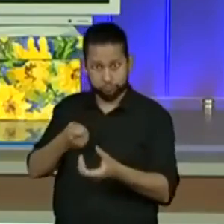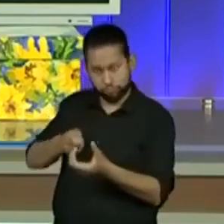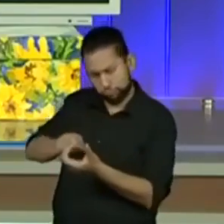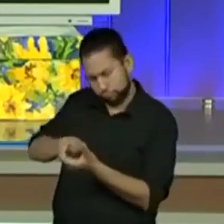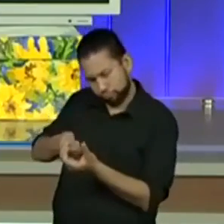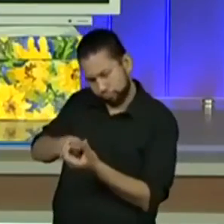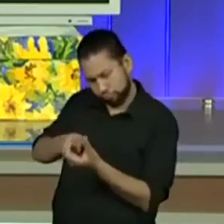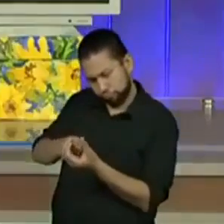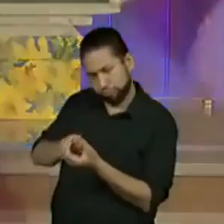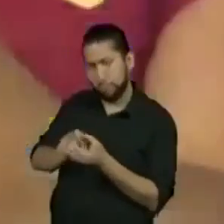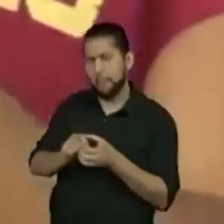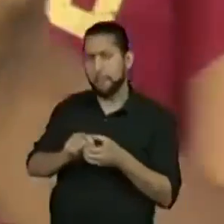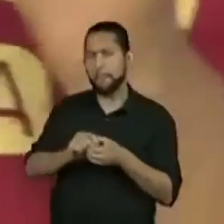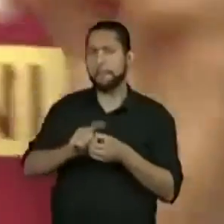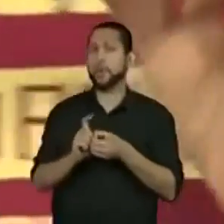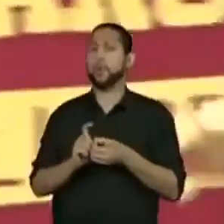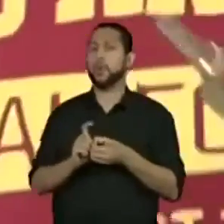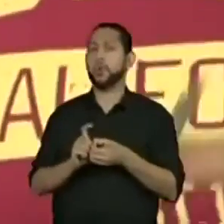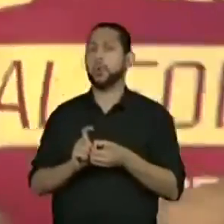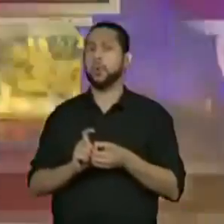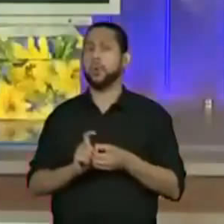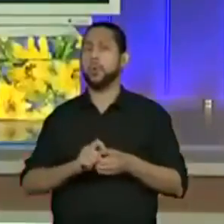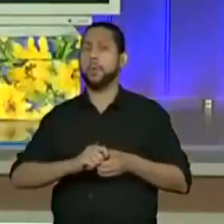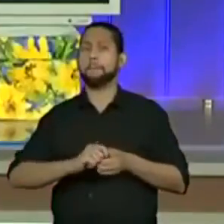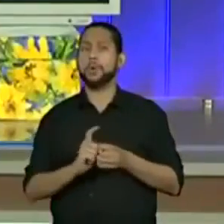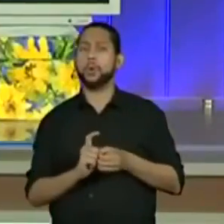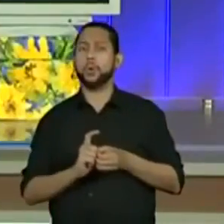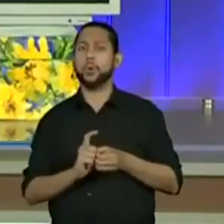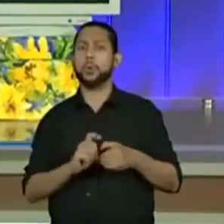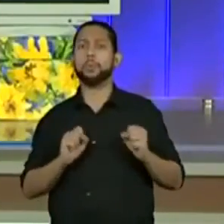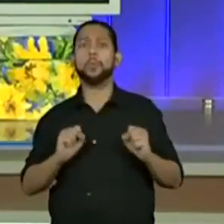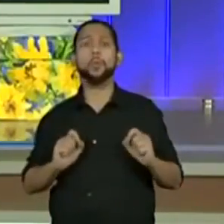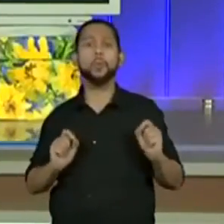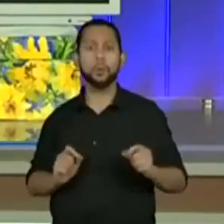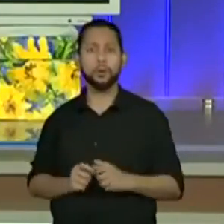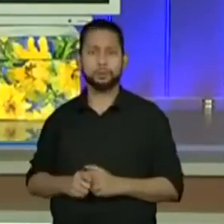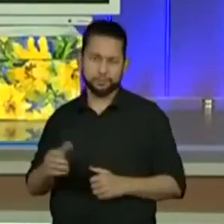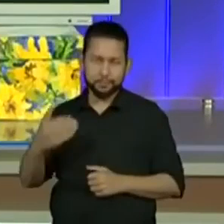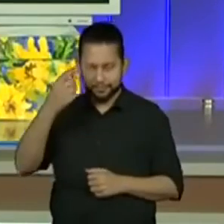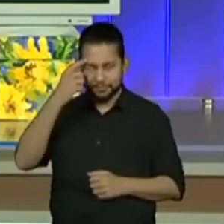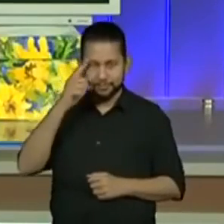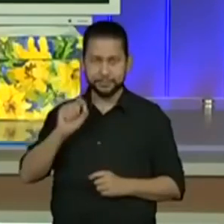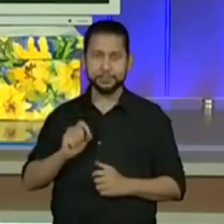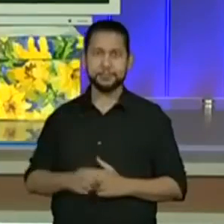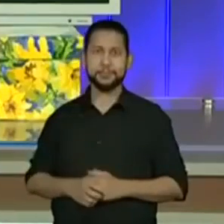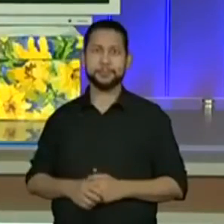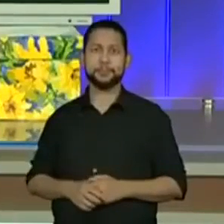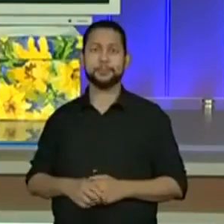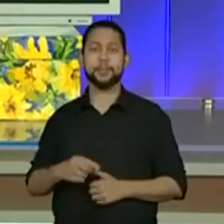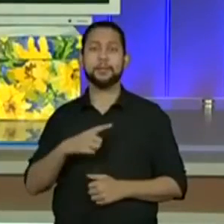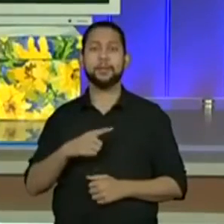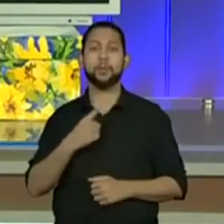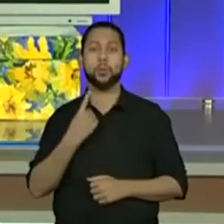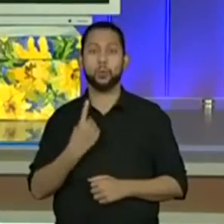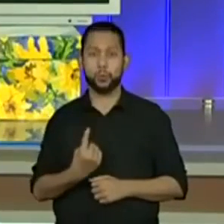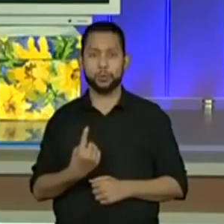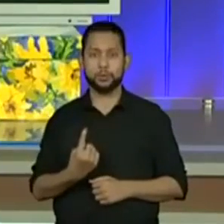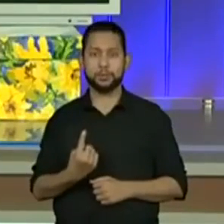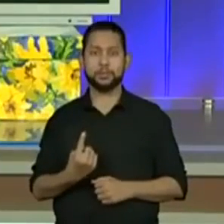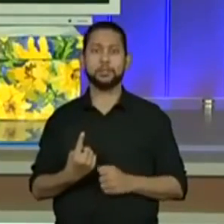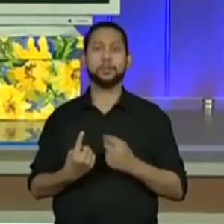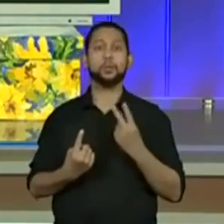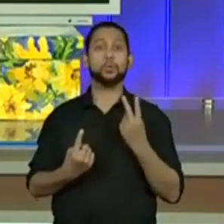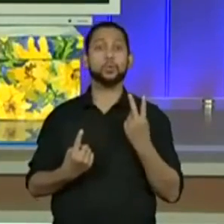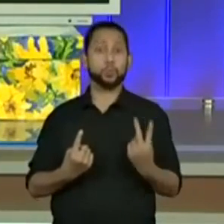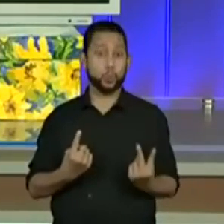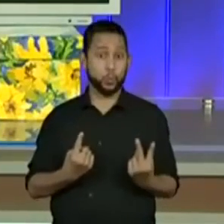E aí? No caso, vamos lá. Vamos pensar aqui comigo nesse caso. Eu tenho um cadeado, duas chaves. Eu